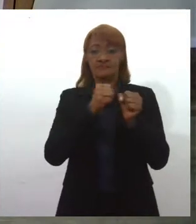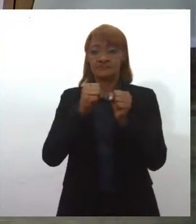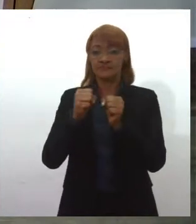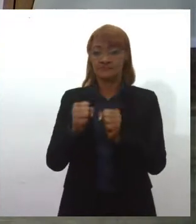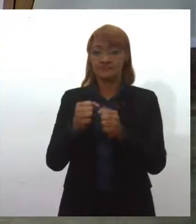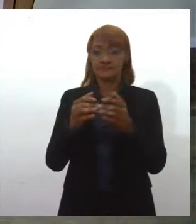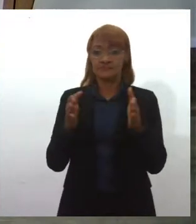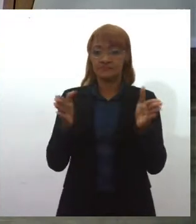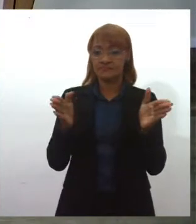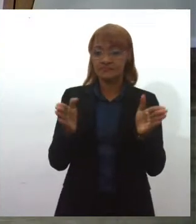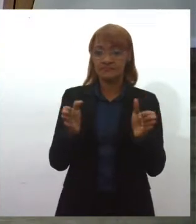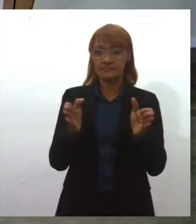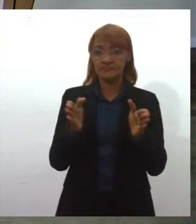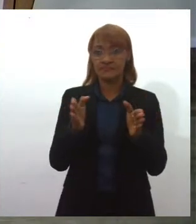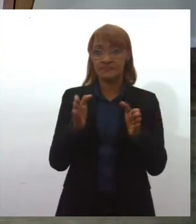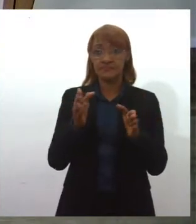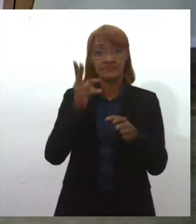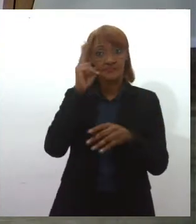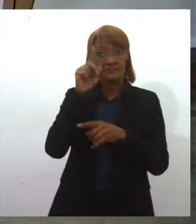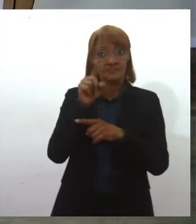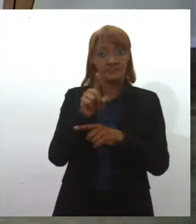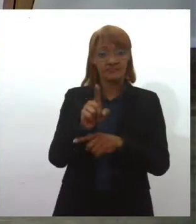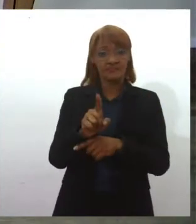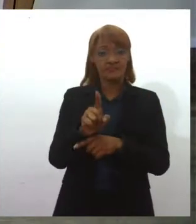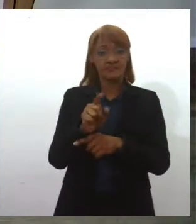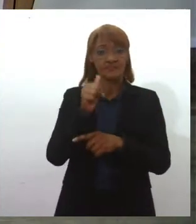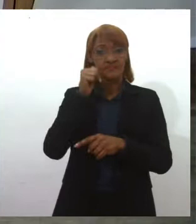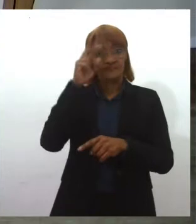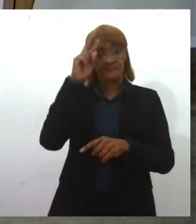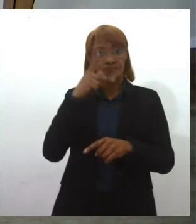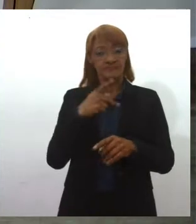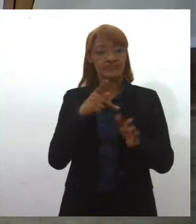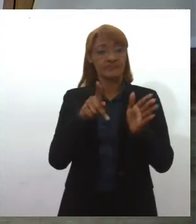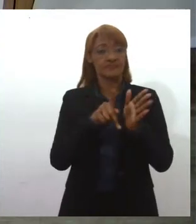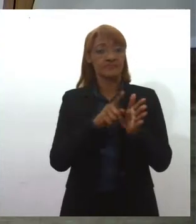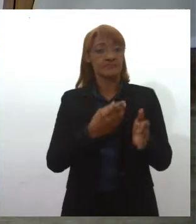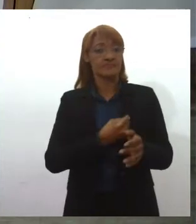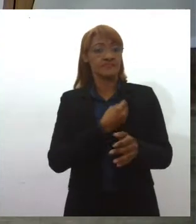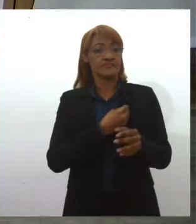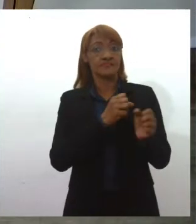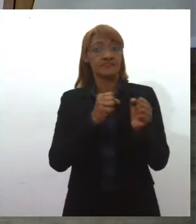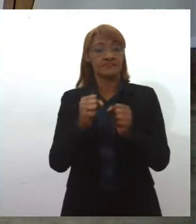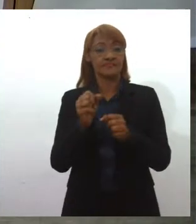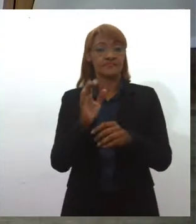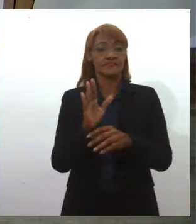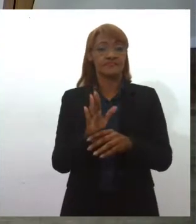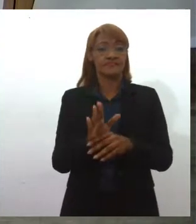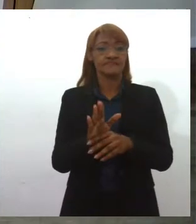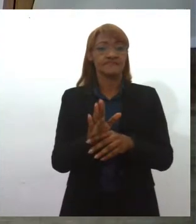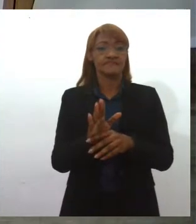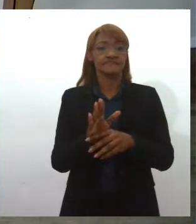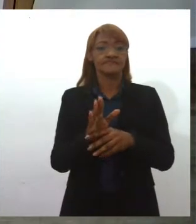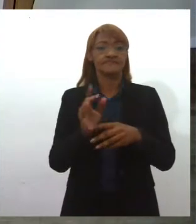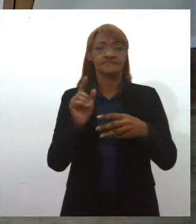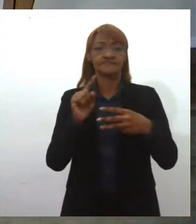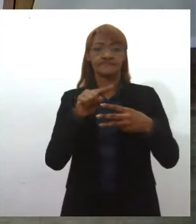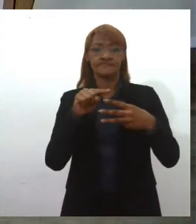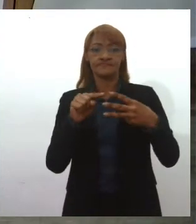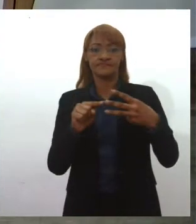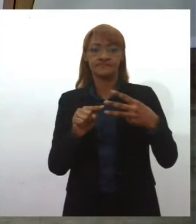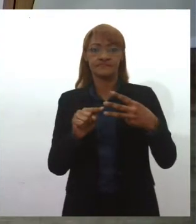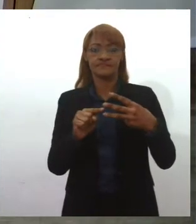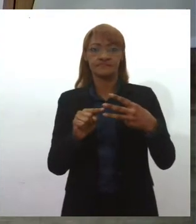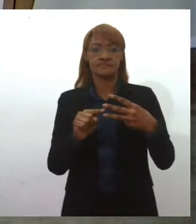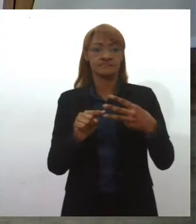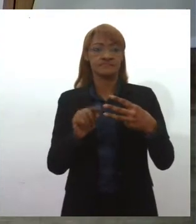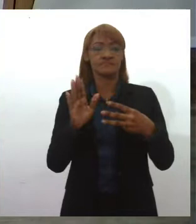no ar. Lembrando, Elas no Comando de suas próprias vidas. Ela é uma das três primeiras mulheres eleitas no Brasil.